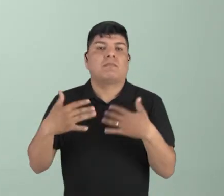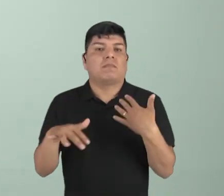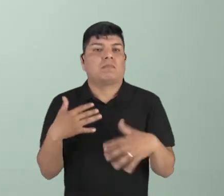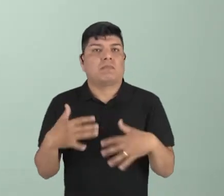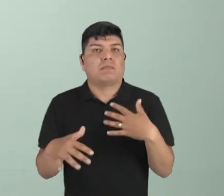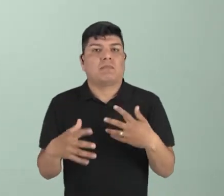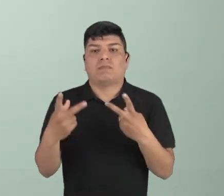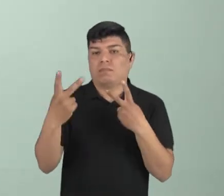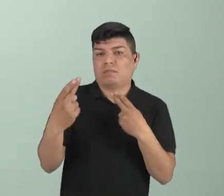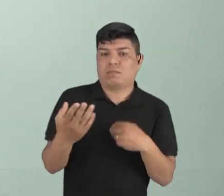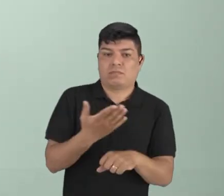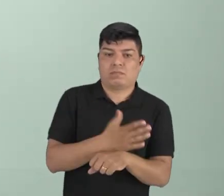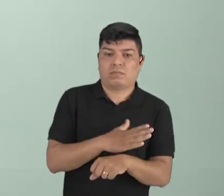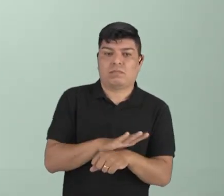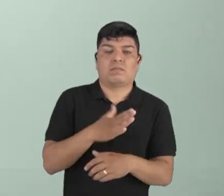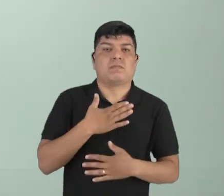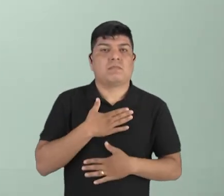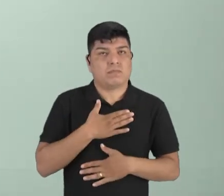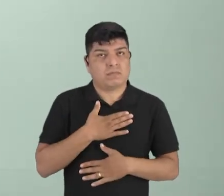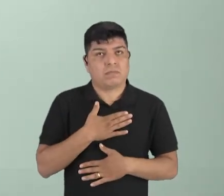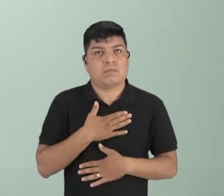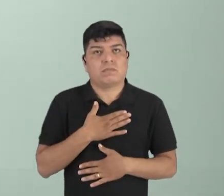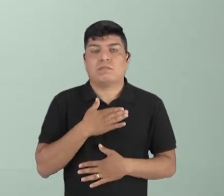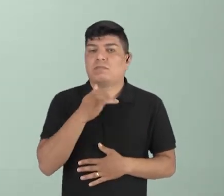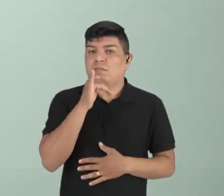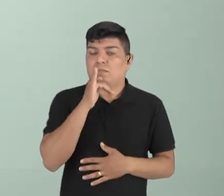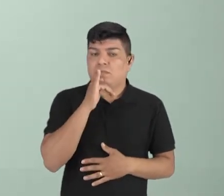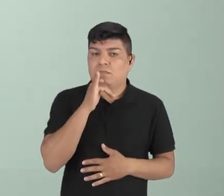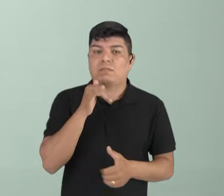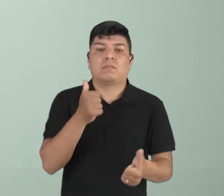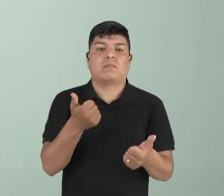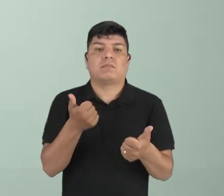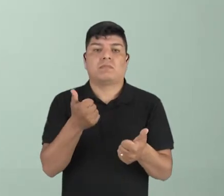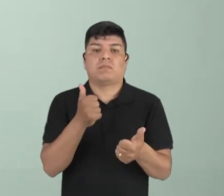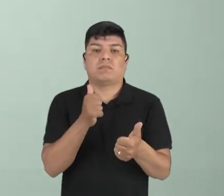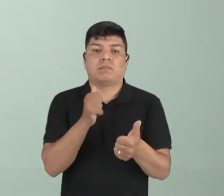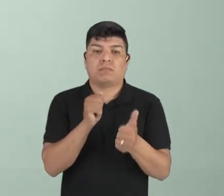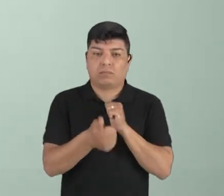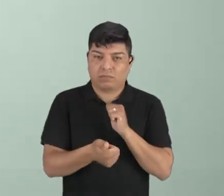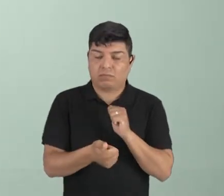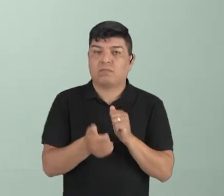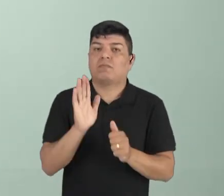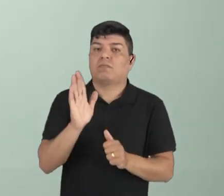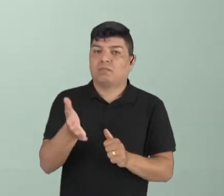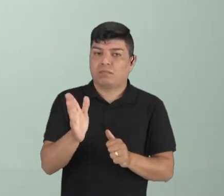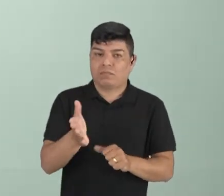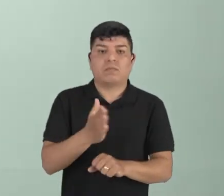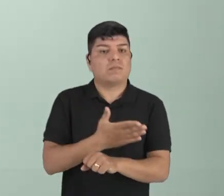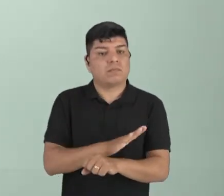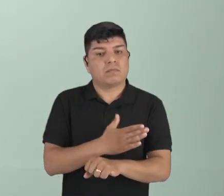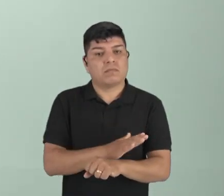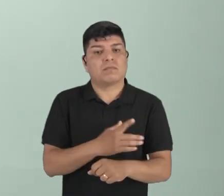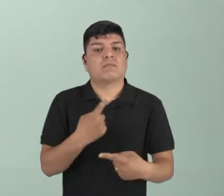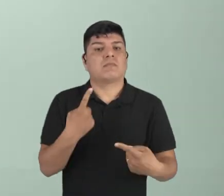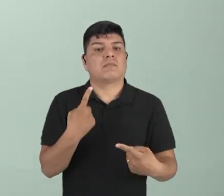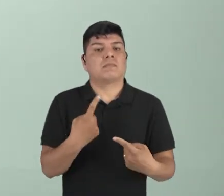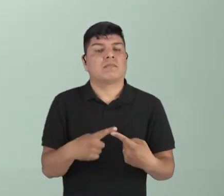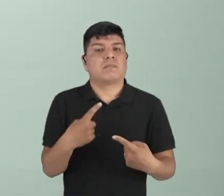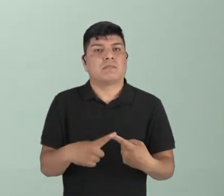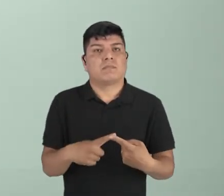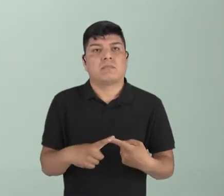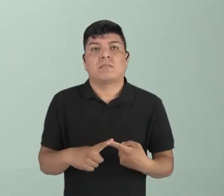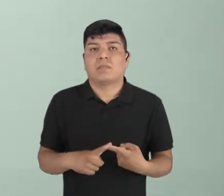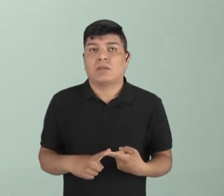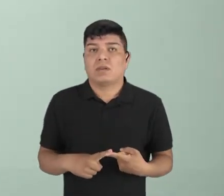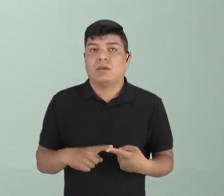como as práticas corporais. O esporte em si, ele já é uma prática corporal. Por quê? Porque ali